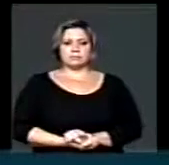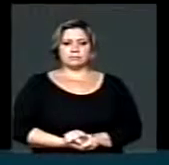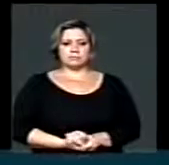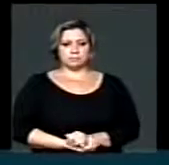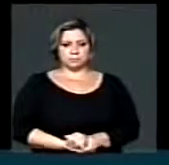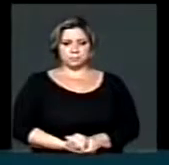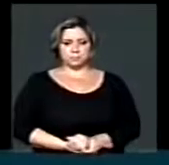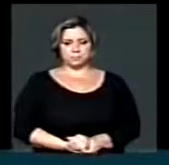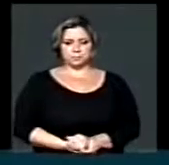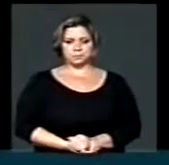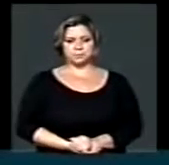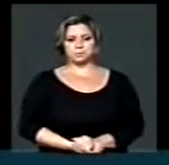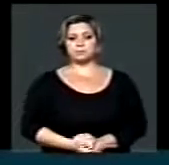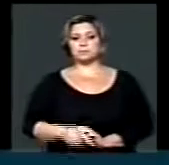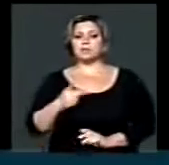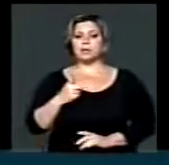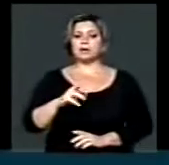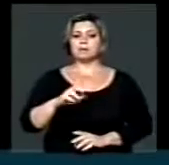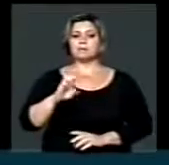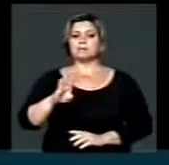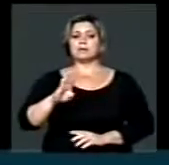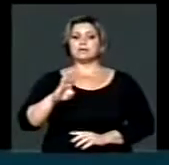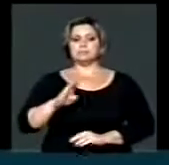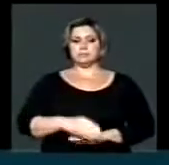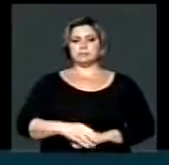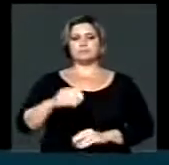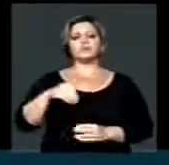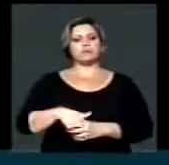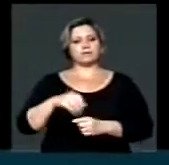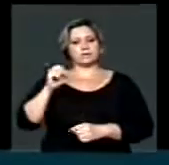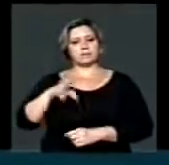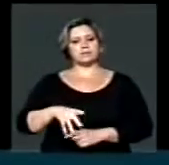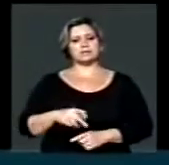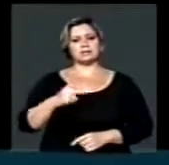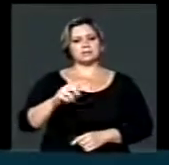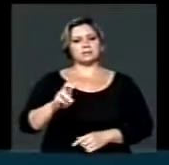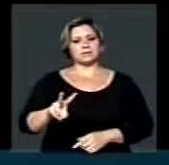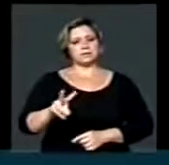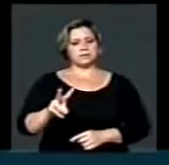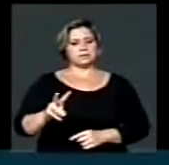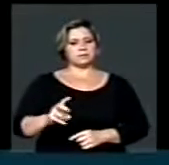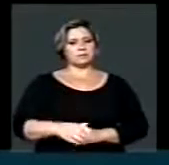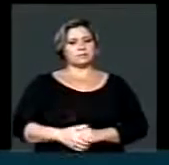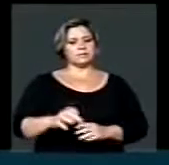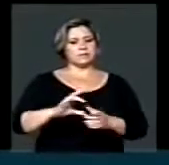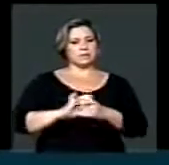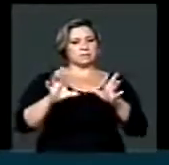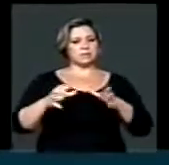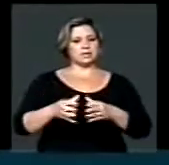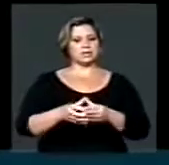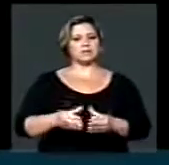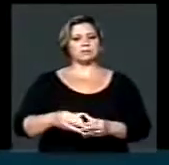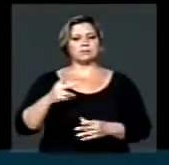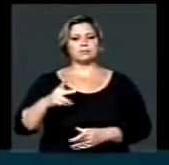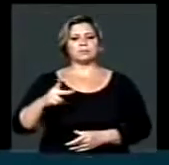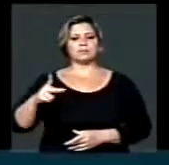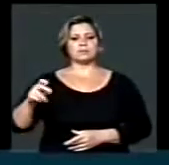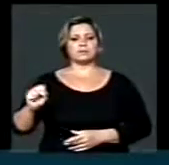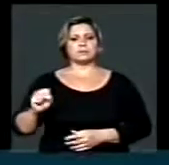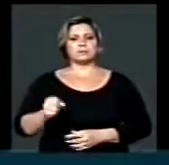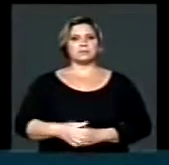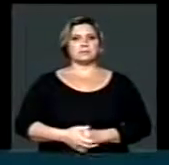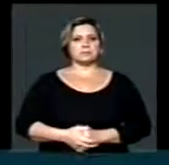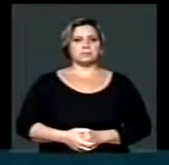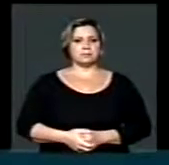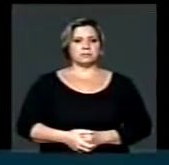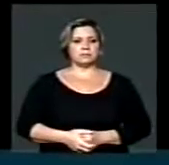O voto é o TRB. TRB vota sim, Sr. Presidente. TV. TV libera a bancada, Presidente. TPS. Sr.